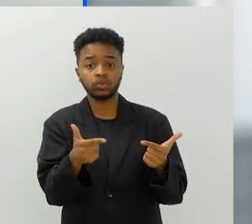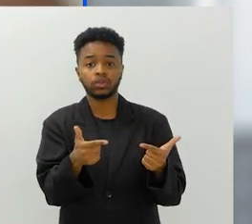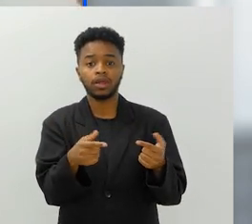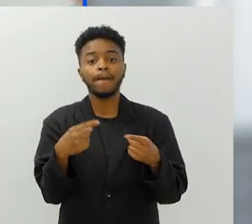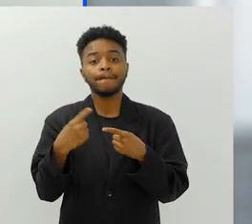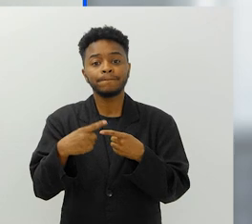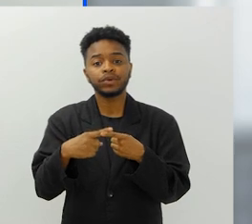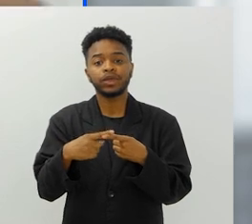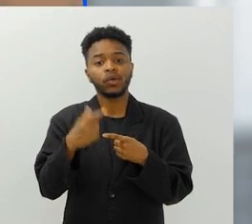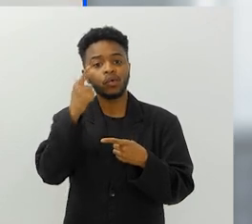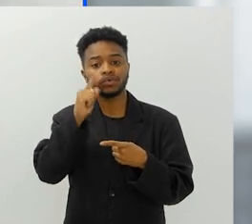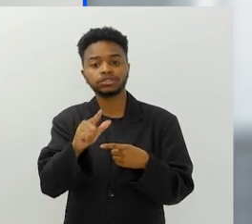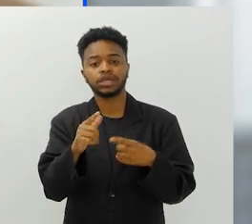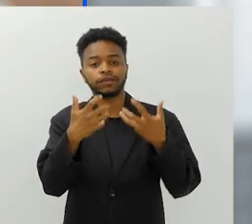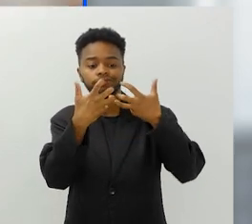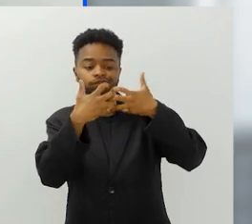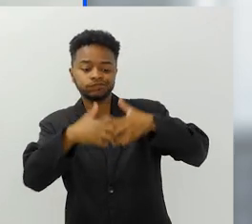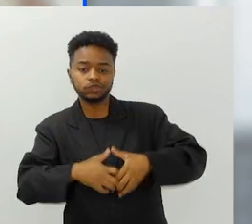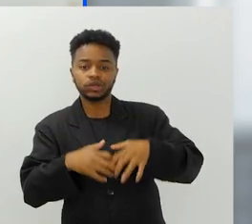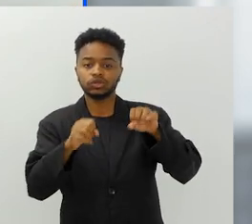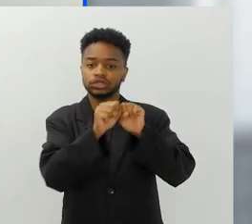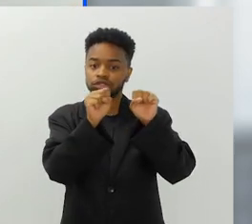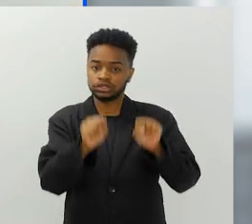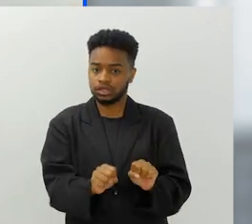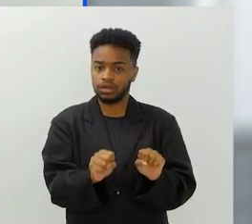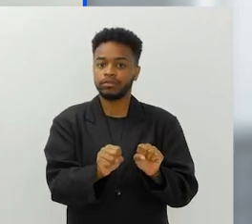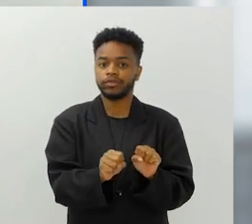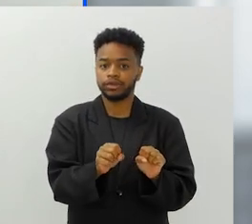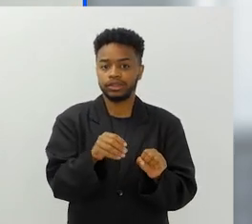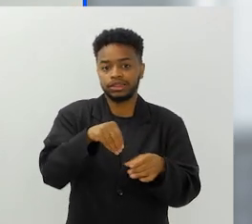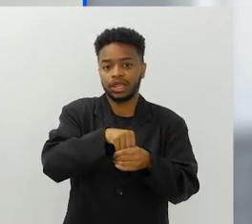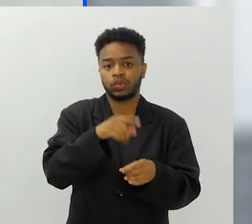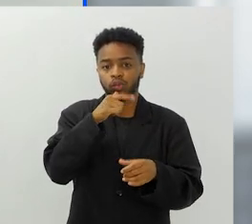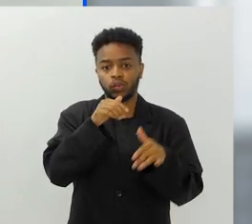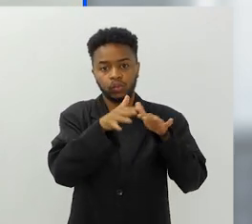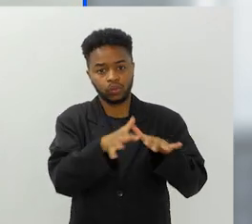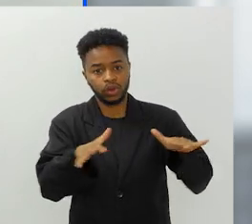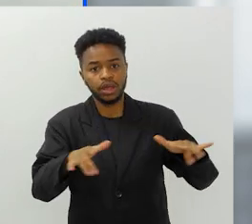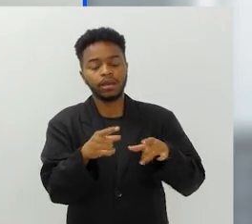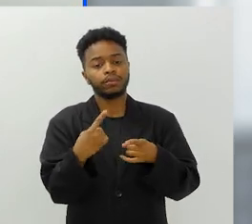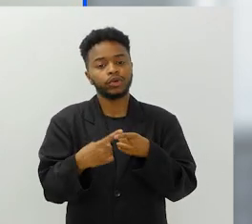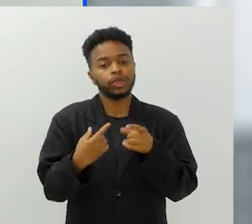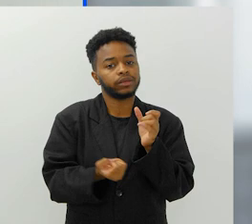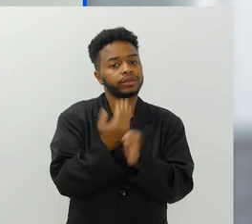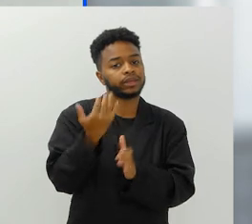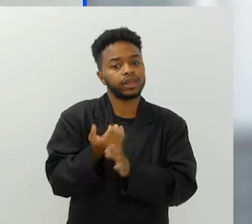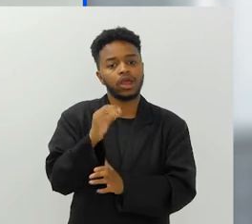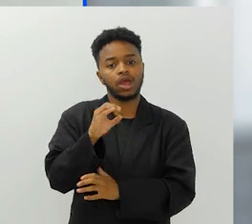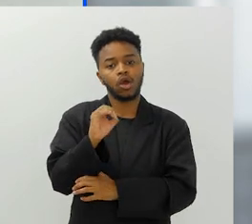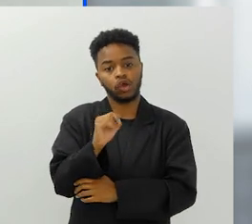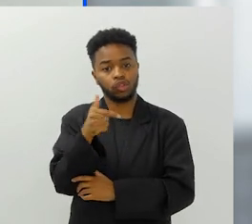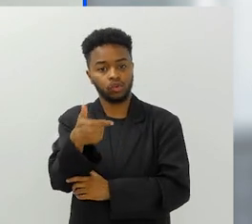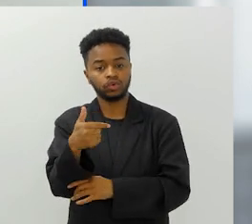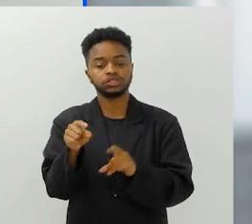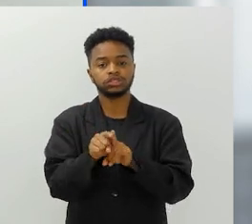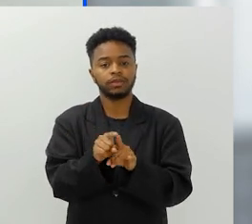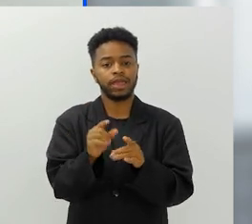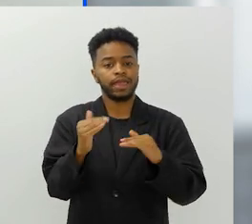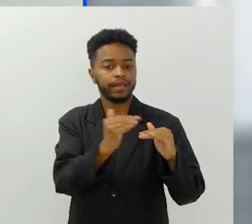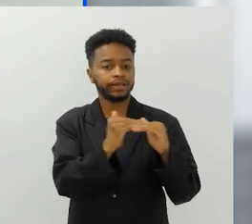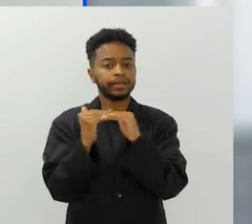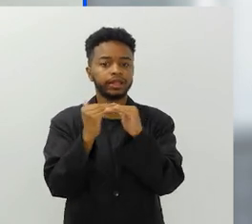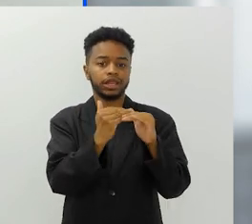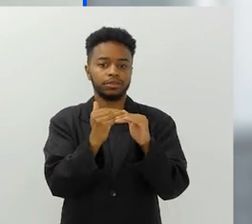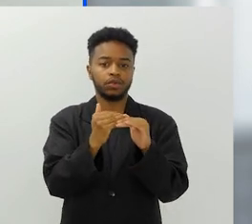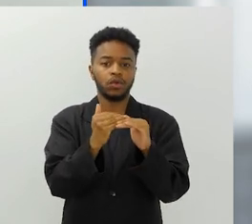para a gente deixar aquela grande máquina ecossistêmica do oceano performar para a produção de oxigênio, performar para equilíbrio térmico, equilíbrio